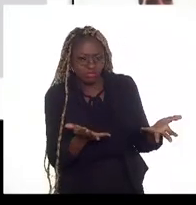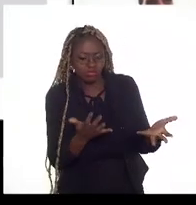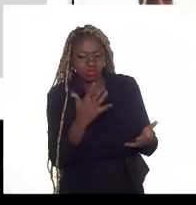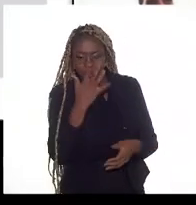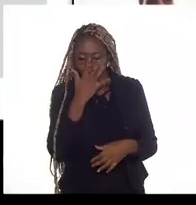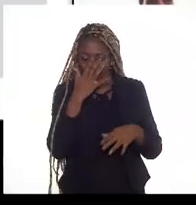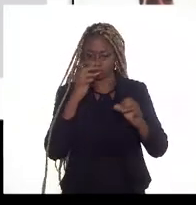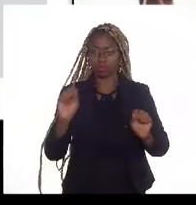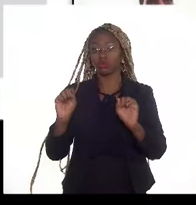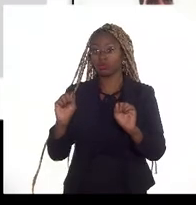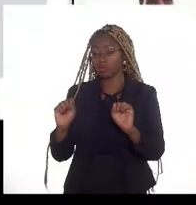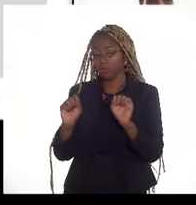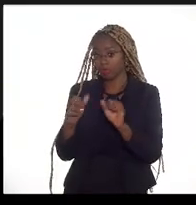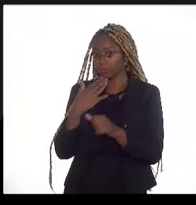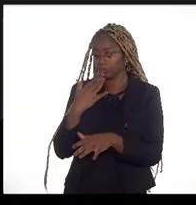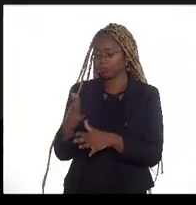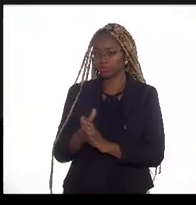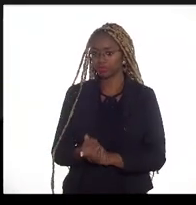Pode, faz favor.